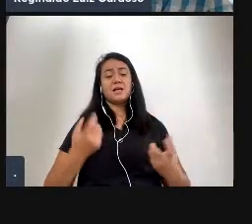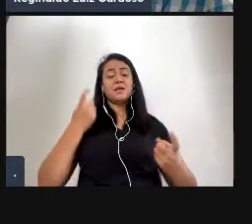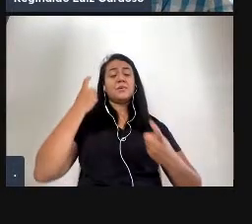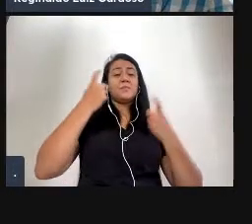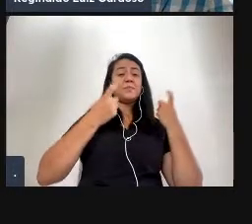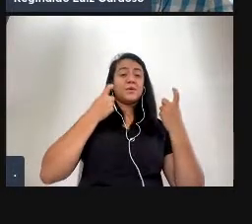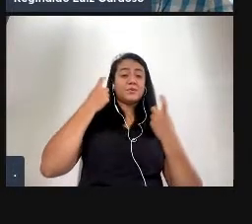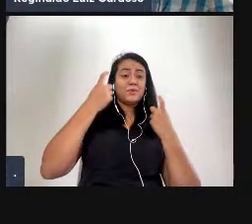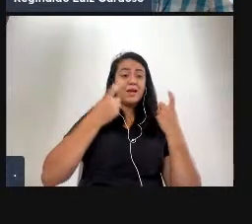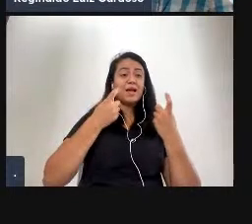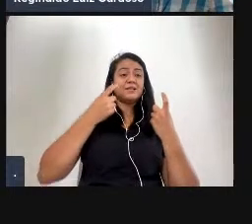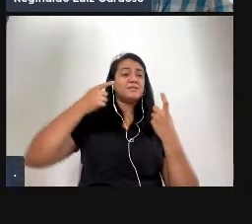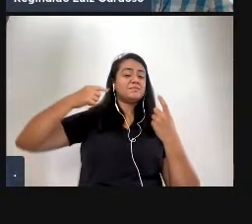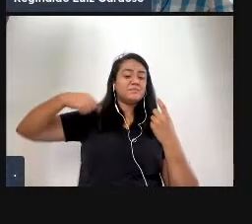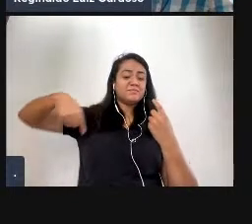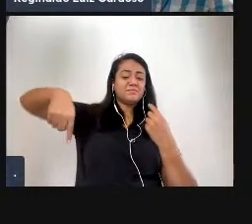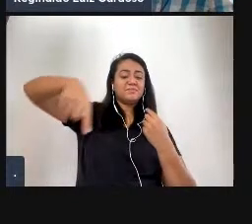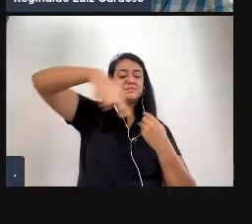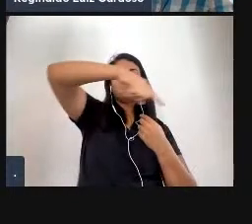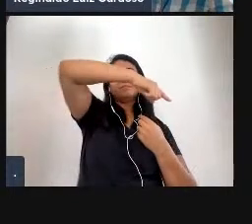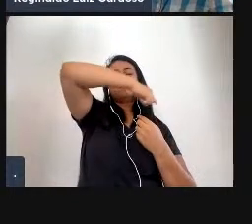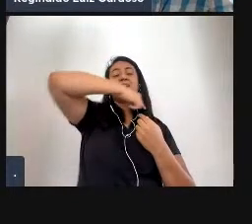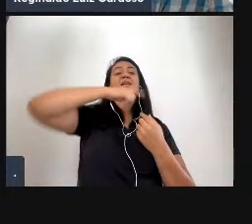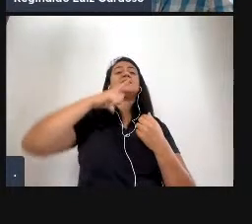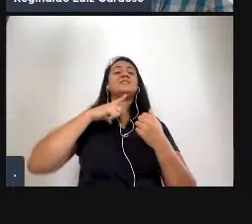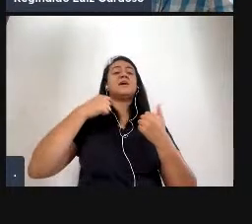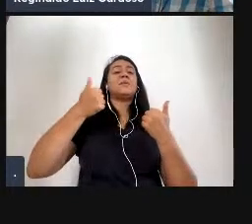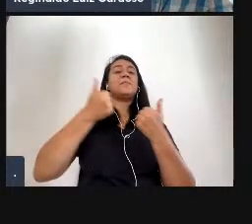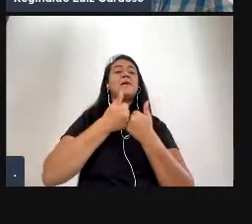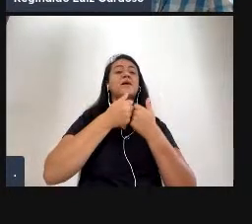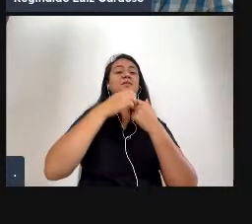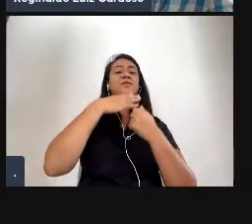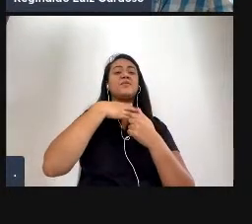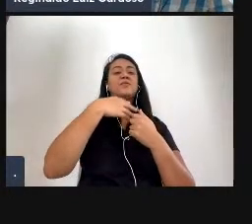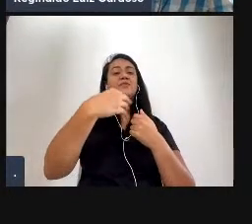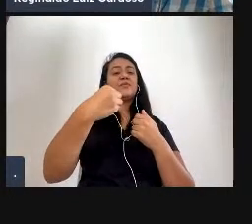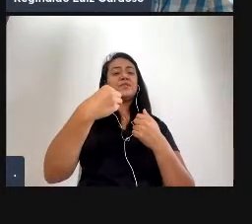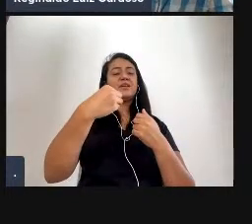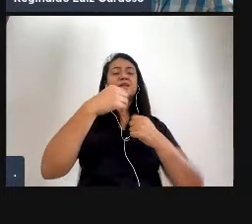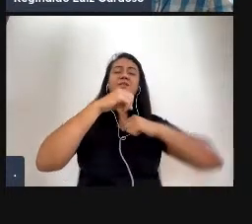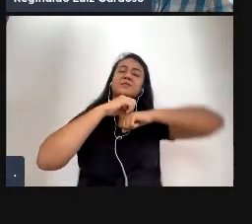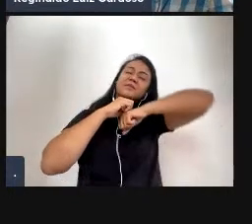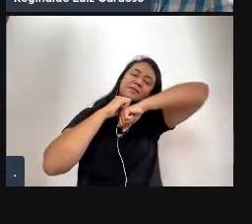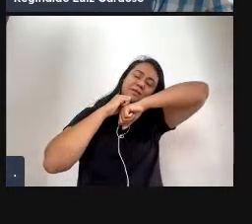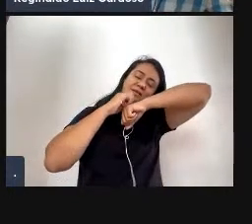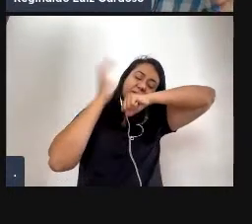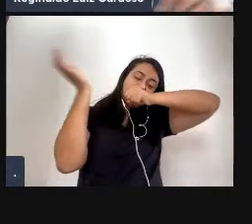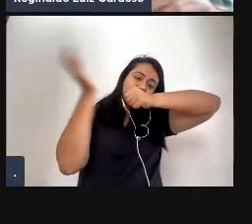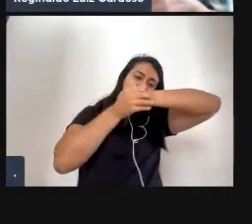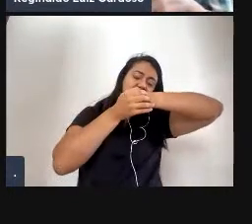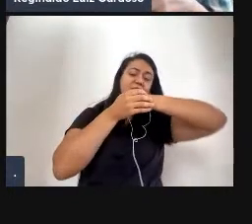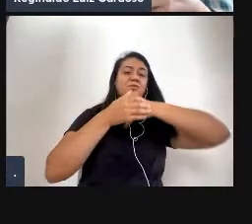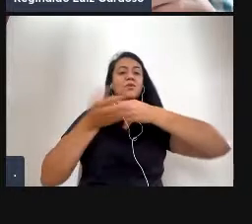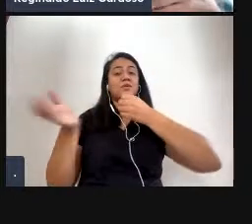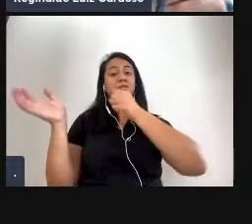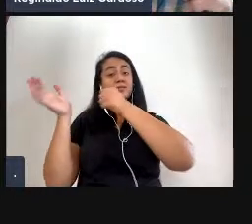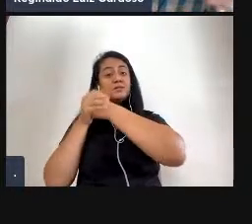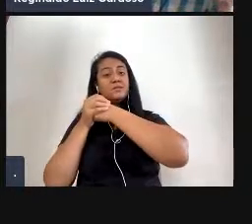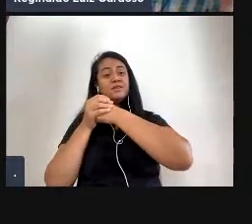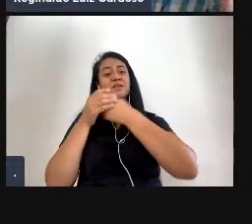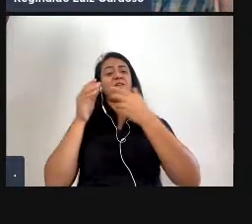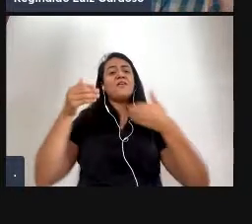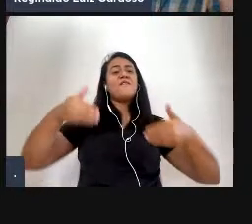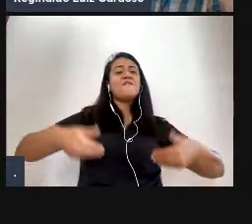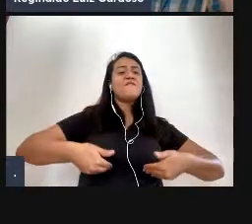seus filhos que escondia o rosto apoiando suas cabeças nos ombros maternos famélica e suja